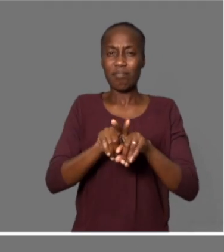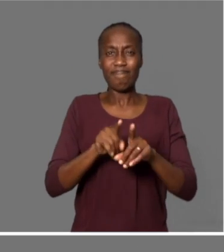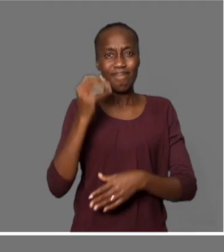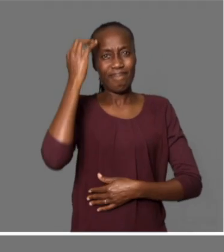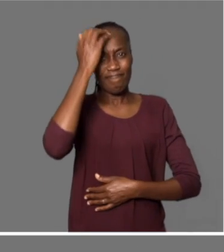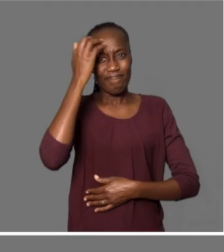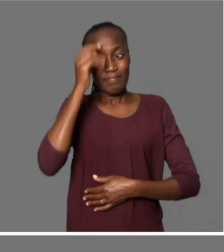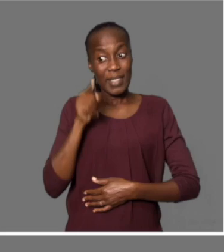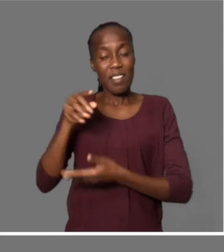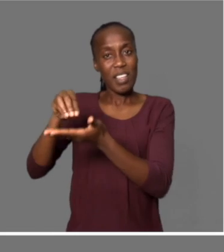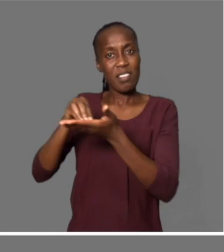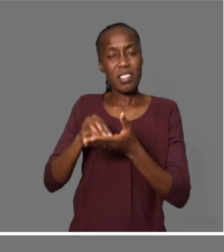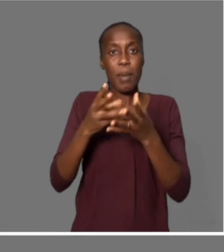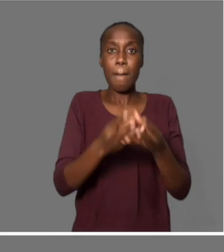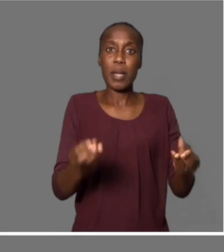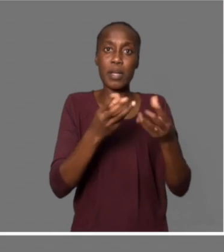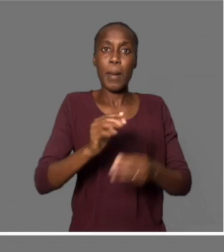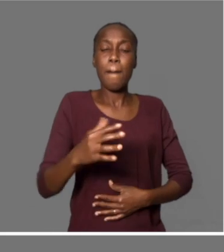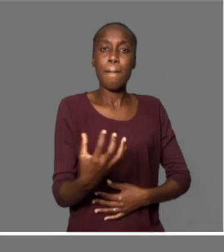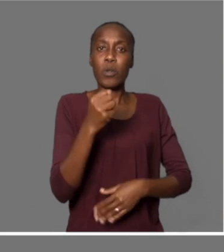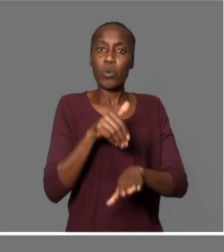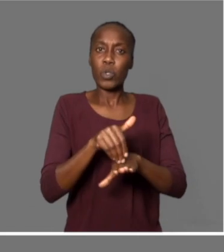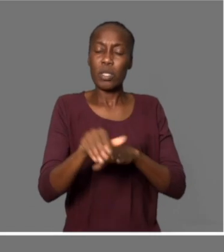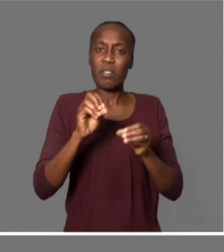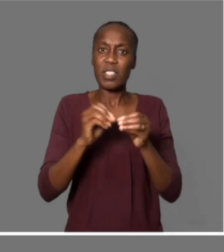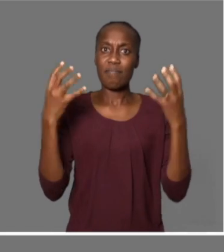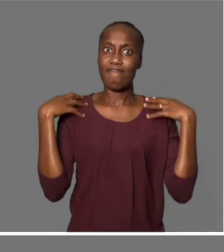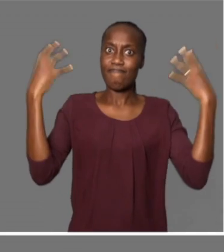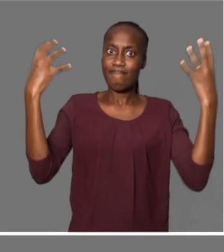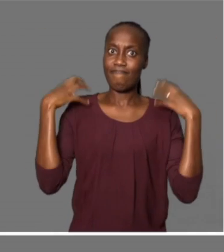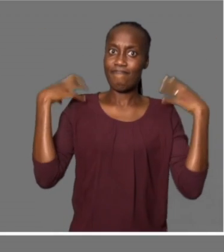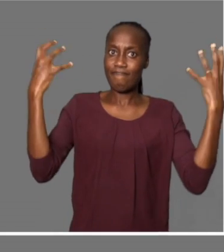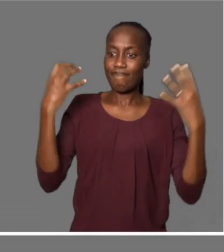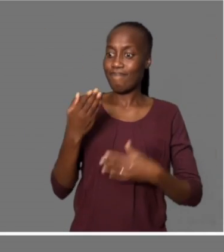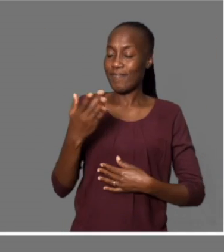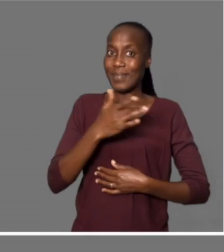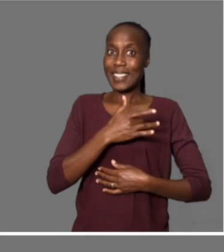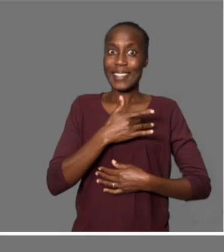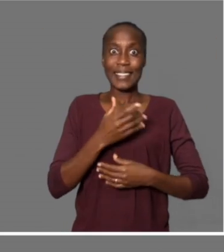receber material para continuar a fazer fisioterapia. Sempre não tenho palavras.